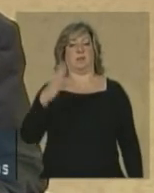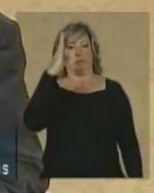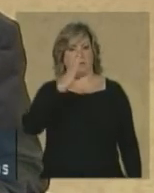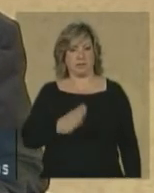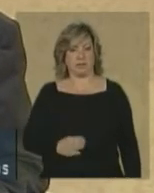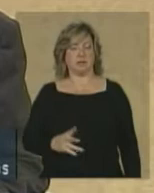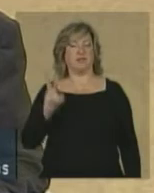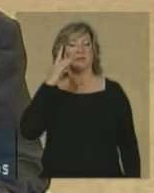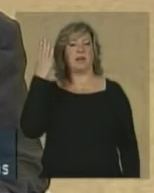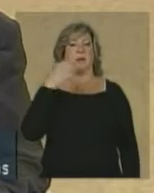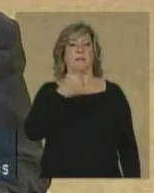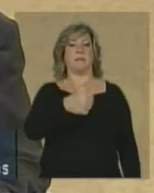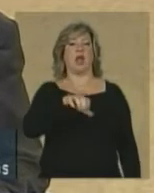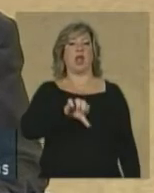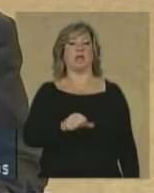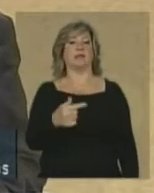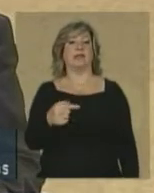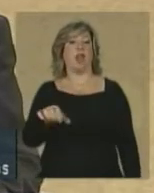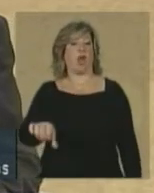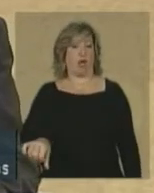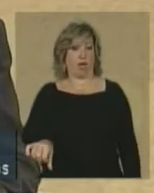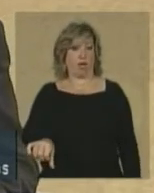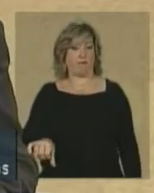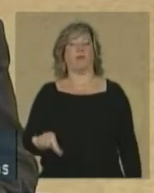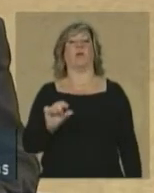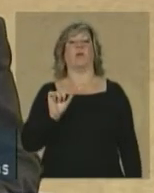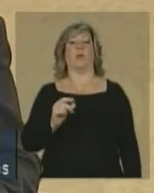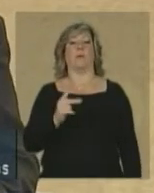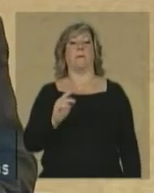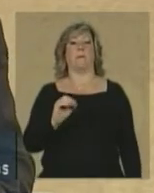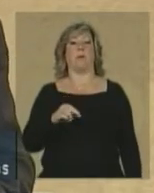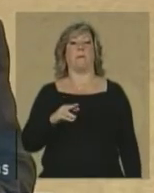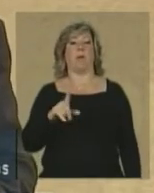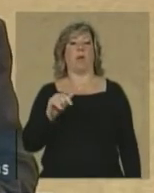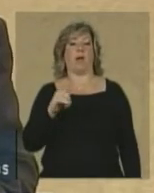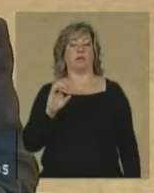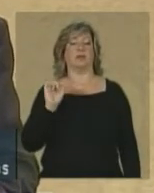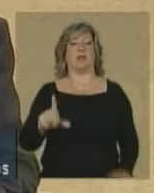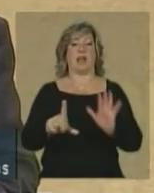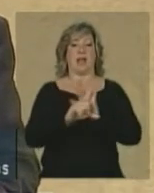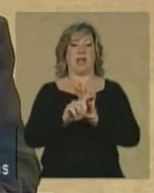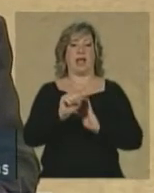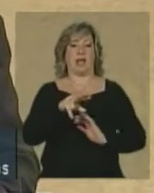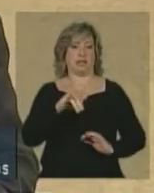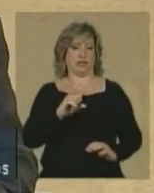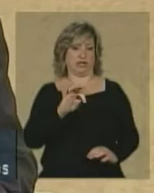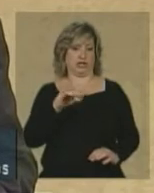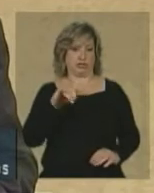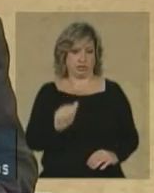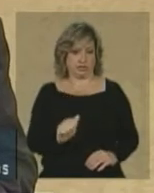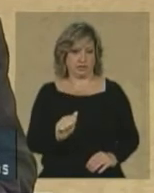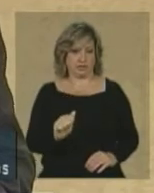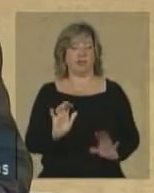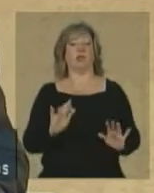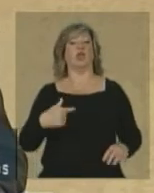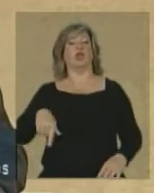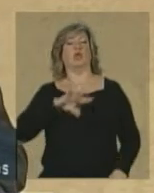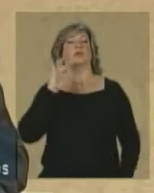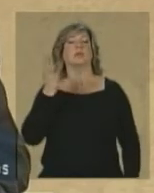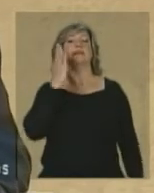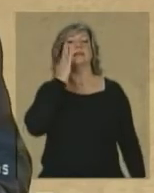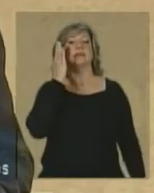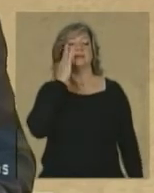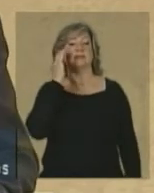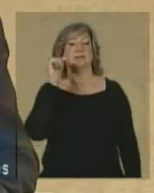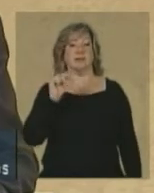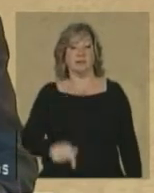em 1979, com a promulgação da Lei da Anistia, embora todos saibamos que